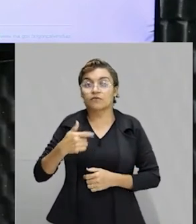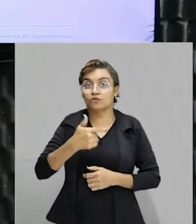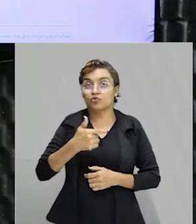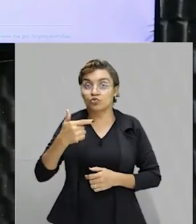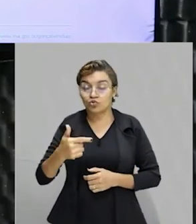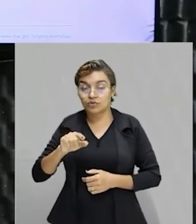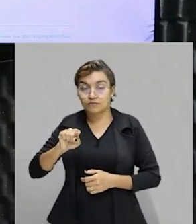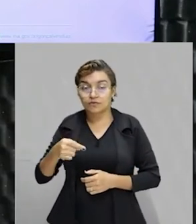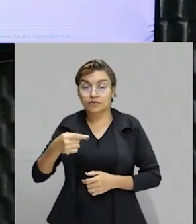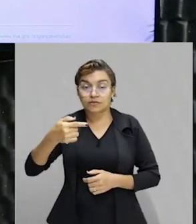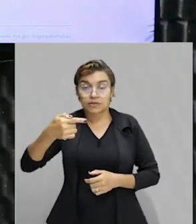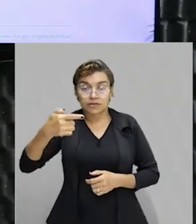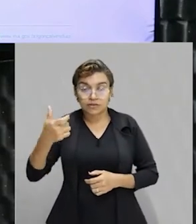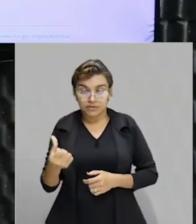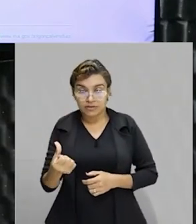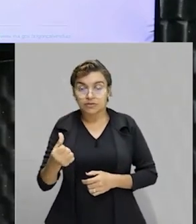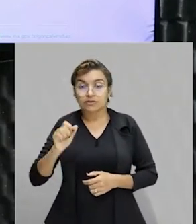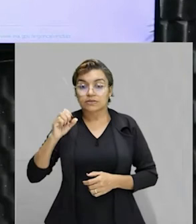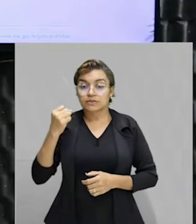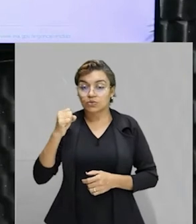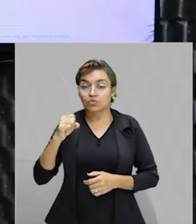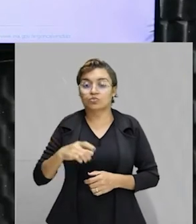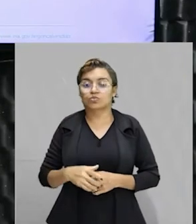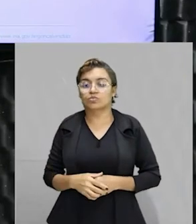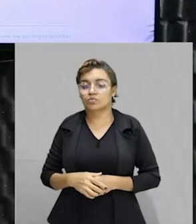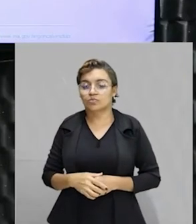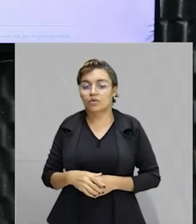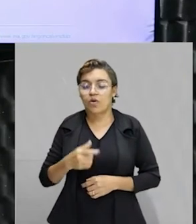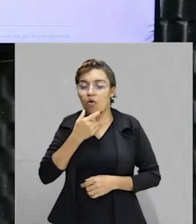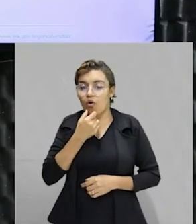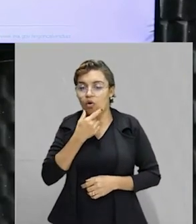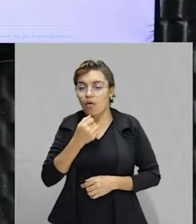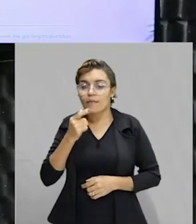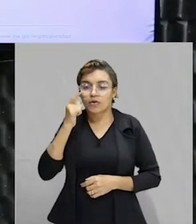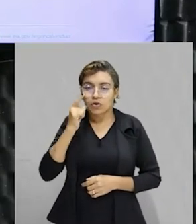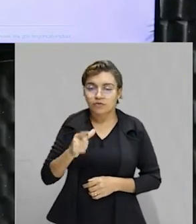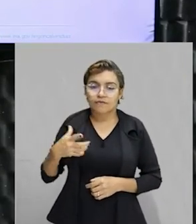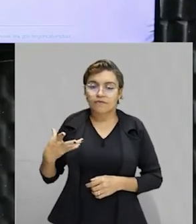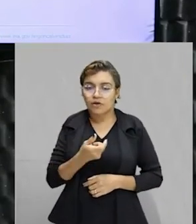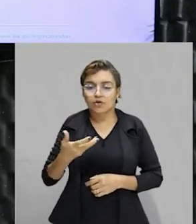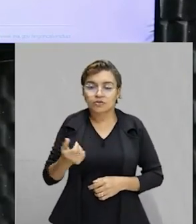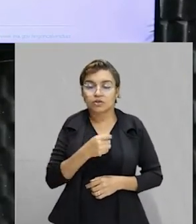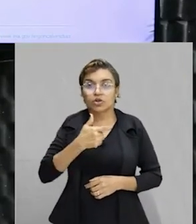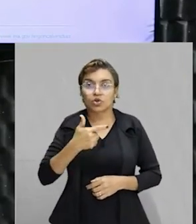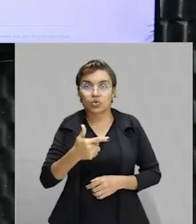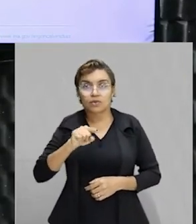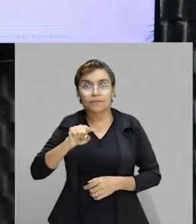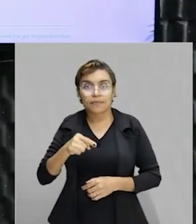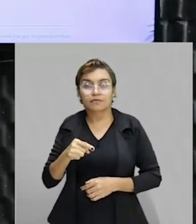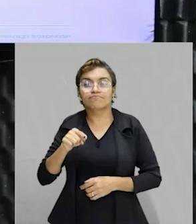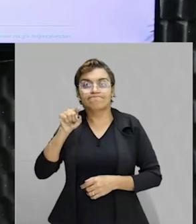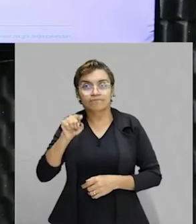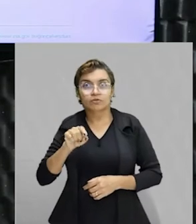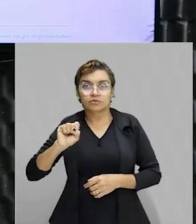quando César Cielo desenvolveu uma velocidade de aproximadamente dois metros por segundo.